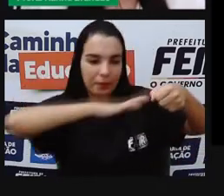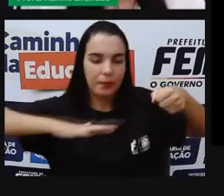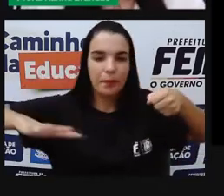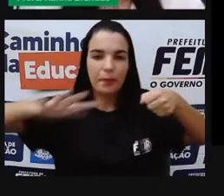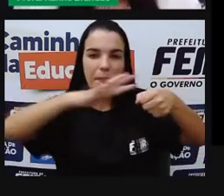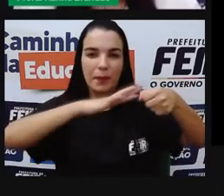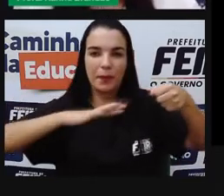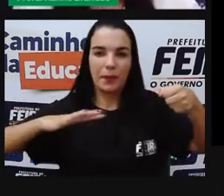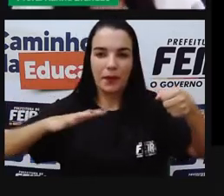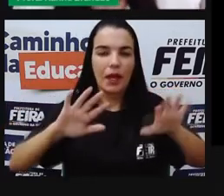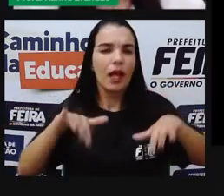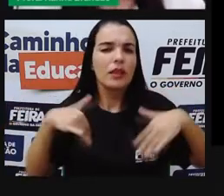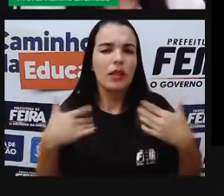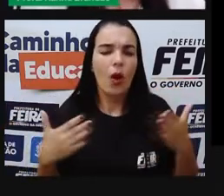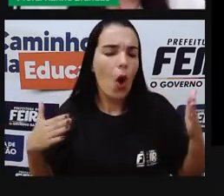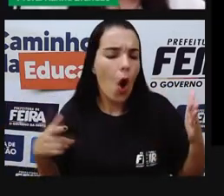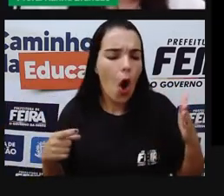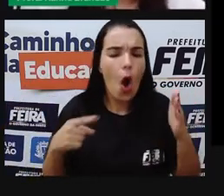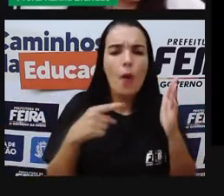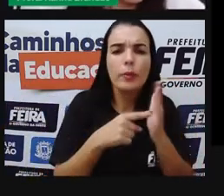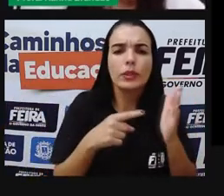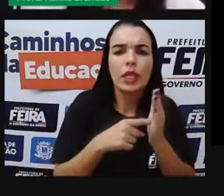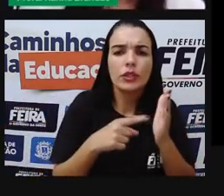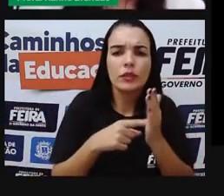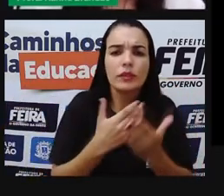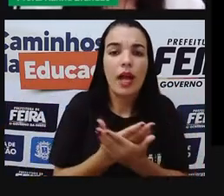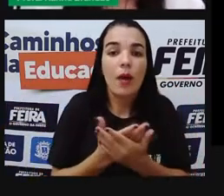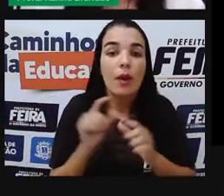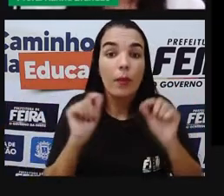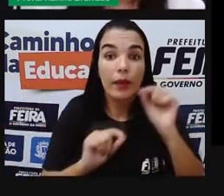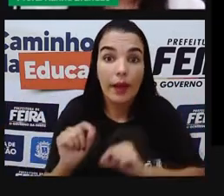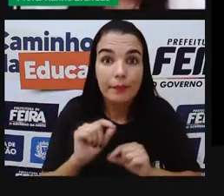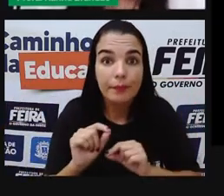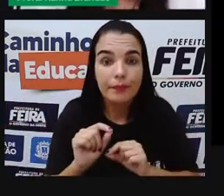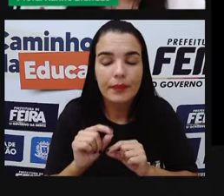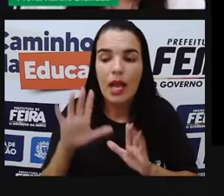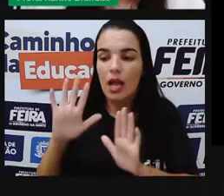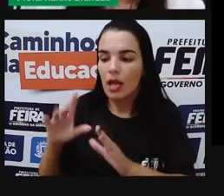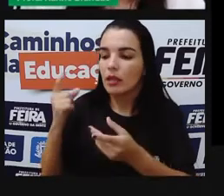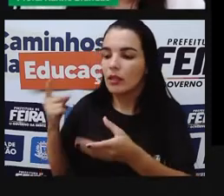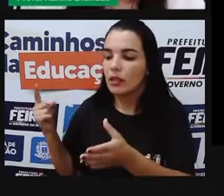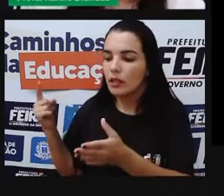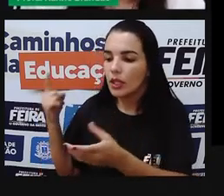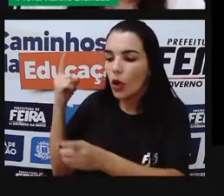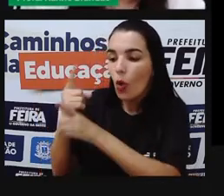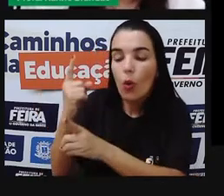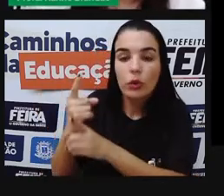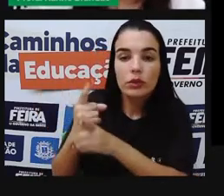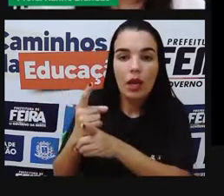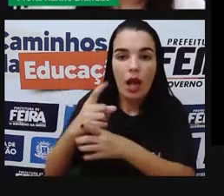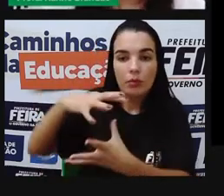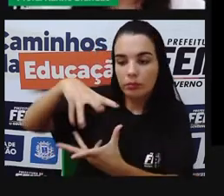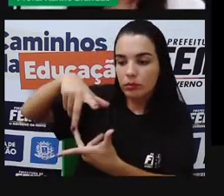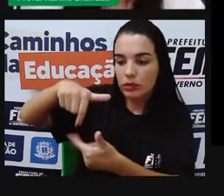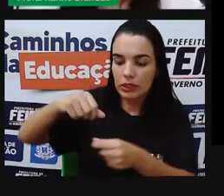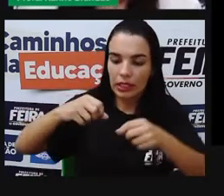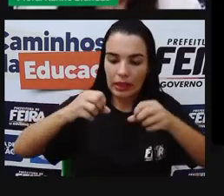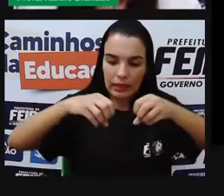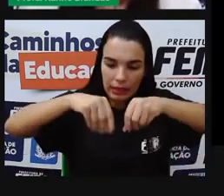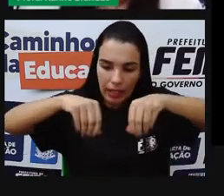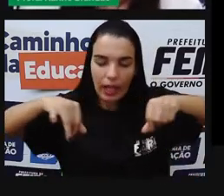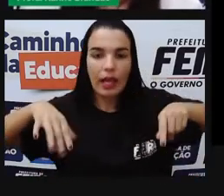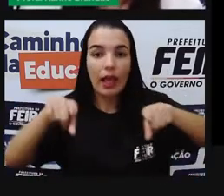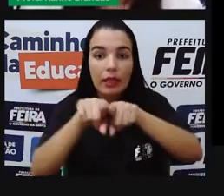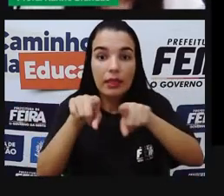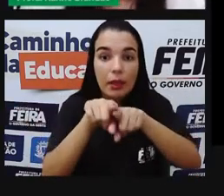quais são os objetivos da aula? Localizar o planeta Terra e o sistema solar e a galáxia em que ele está situado